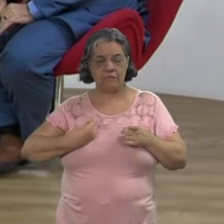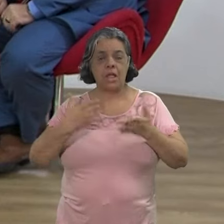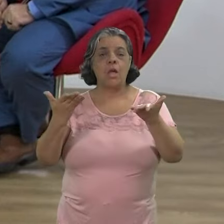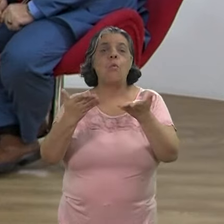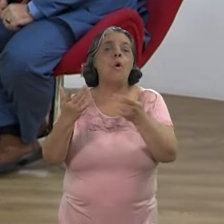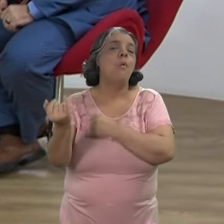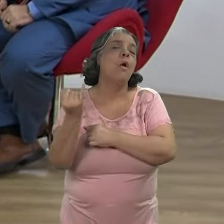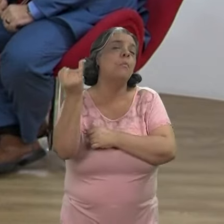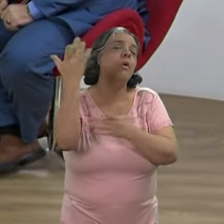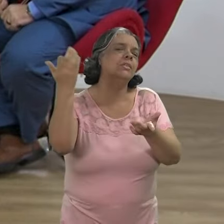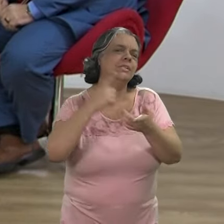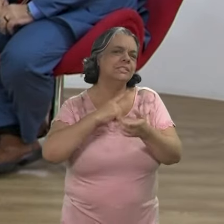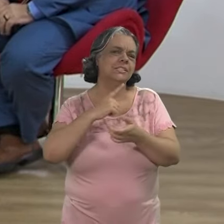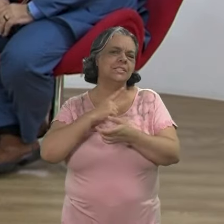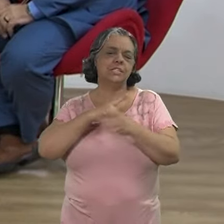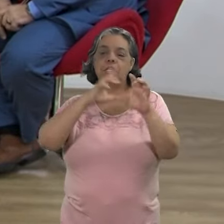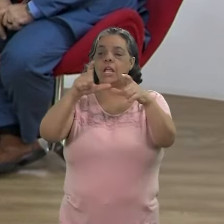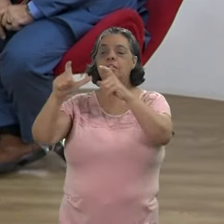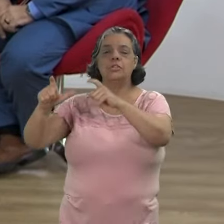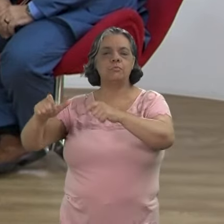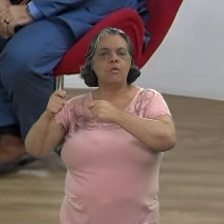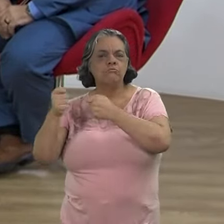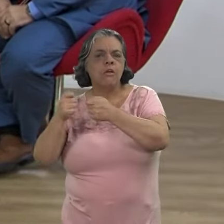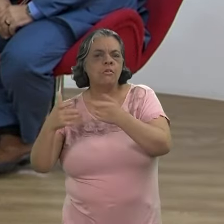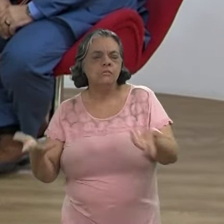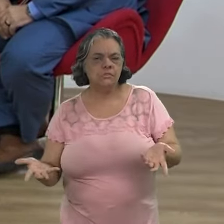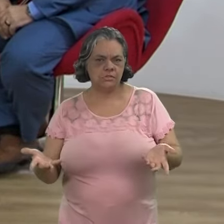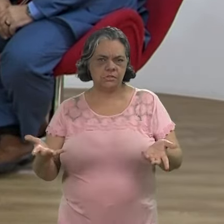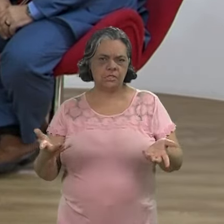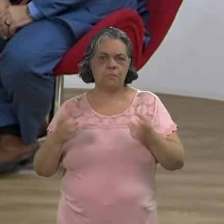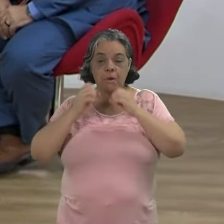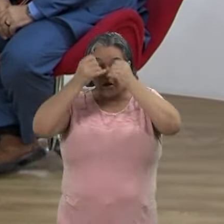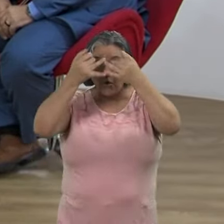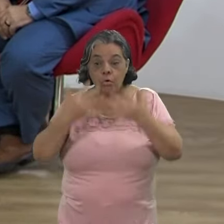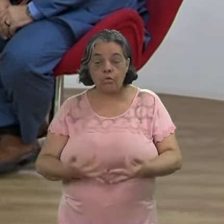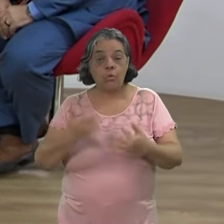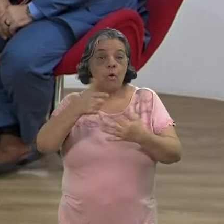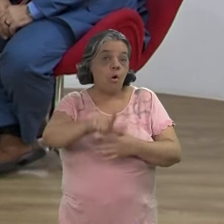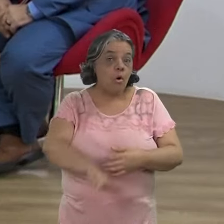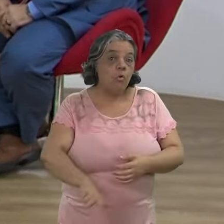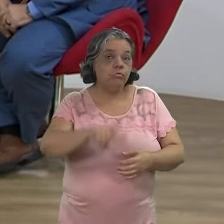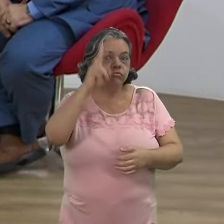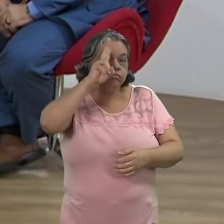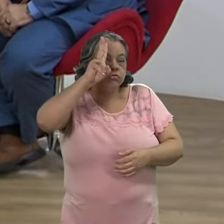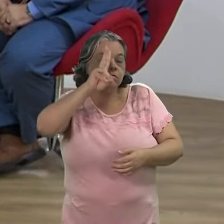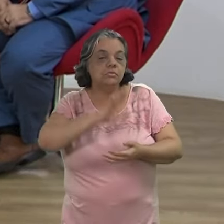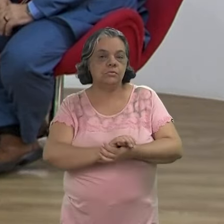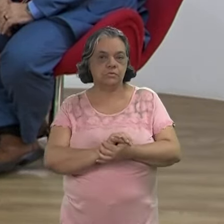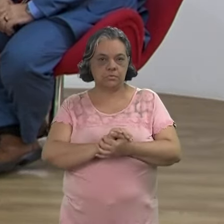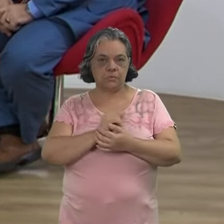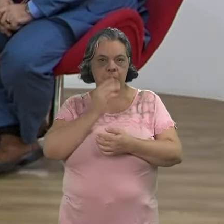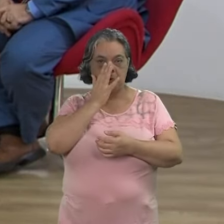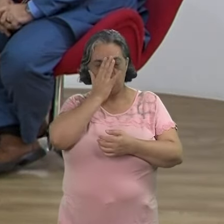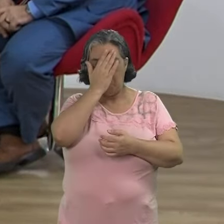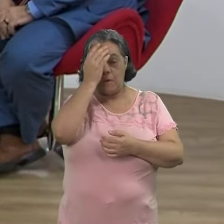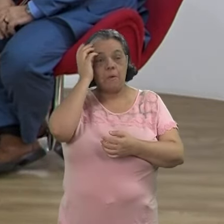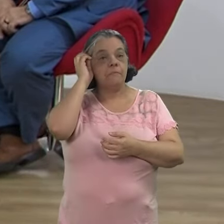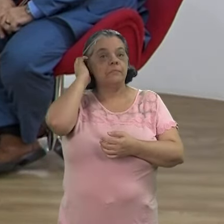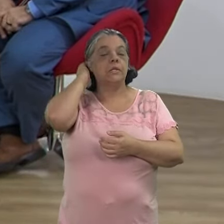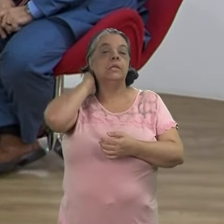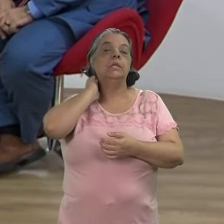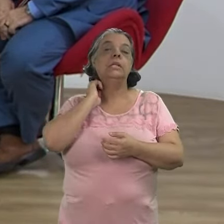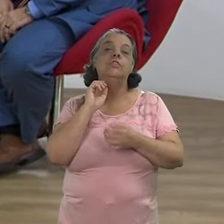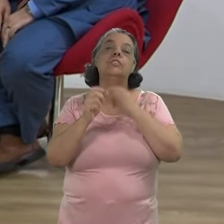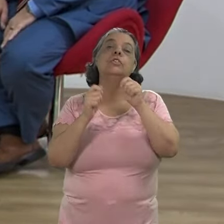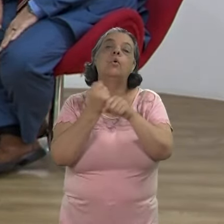matéria, qual a importância da gente ter esses espaços de resistência para contar uma outra história, para contar outra narrativa? Porque o que a gente está